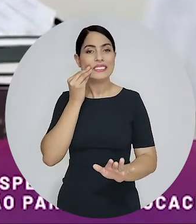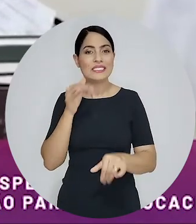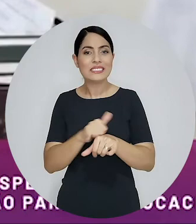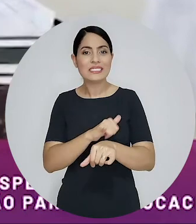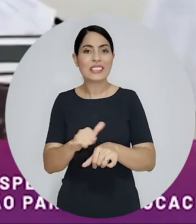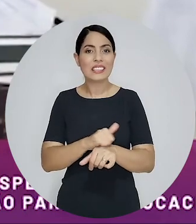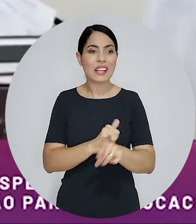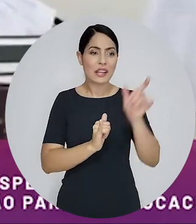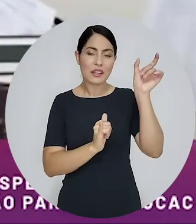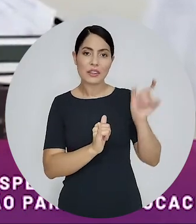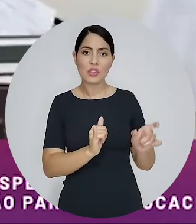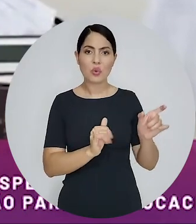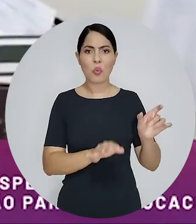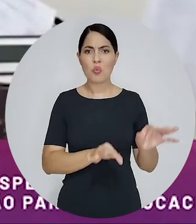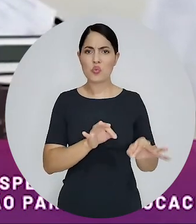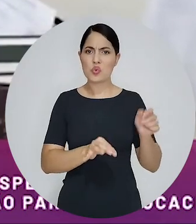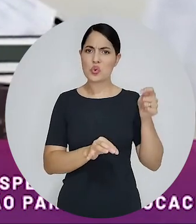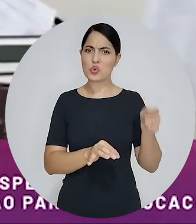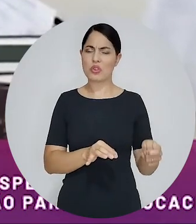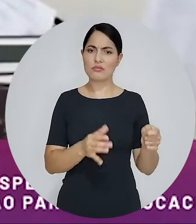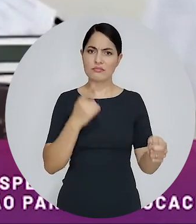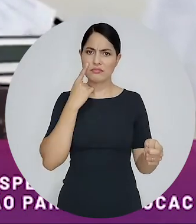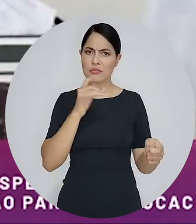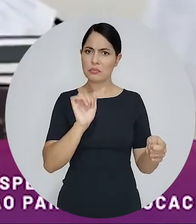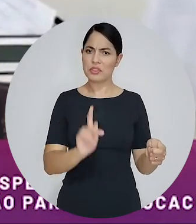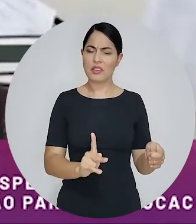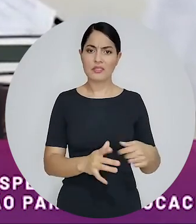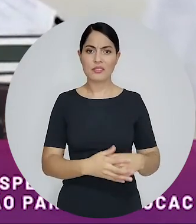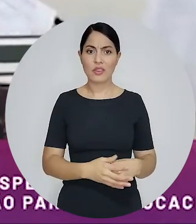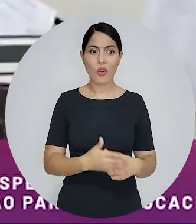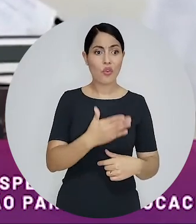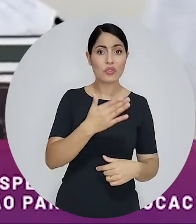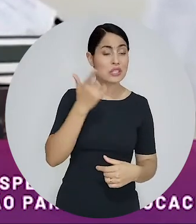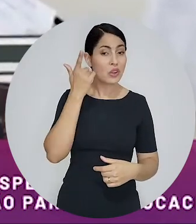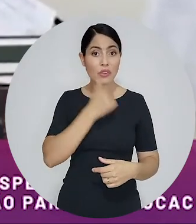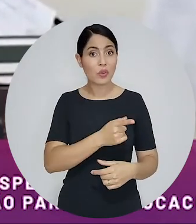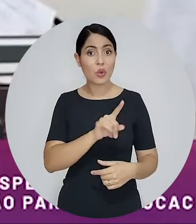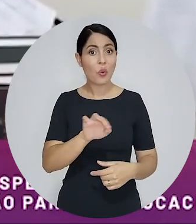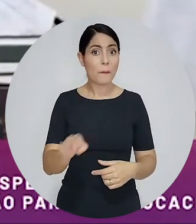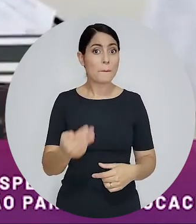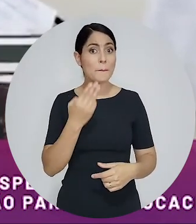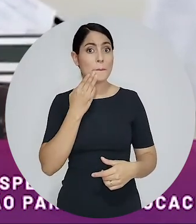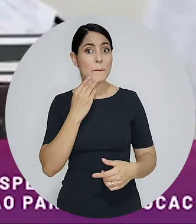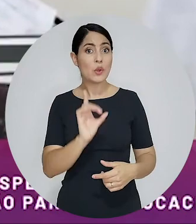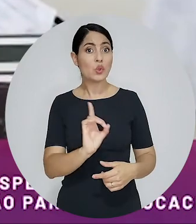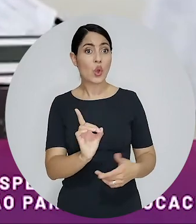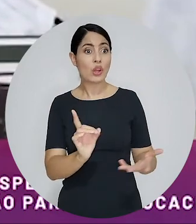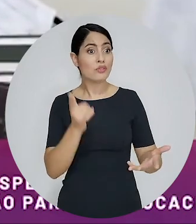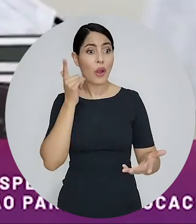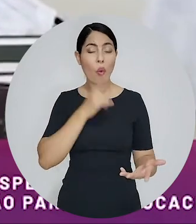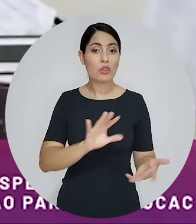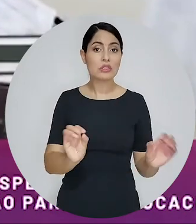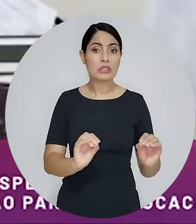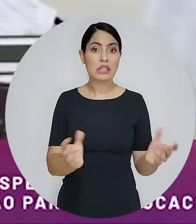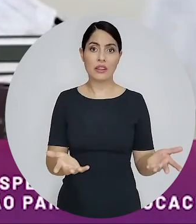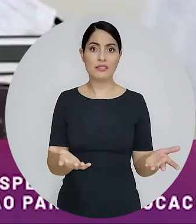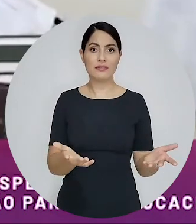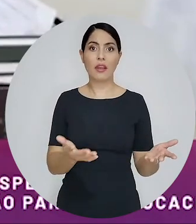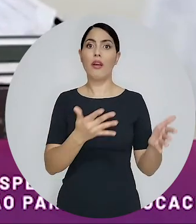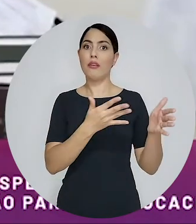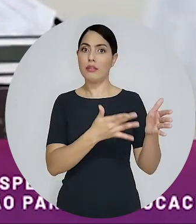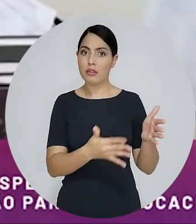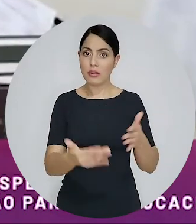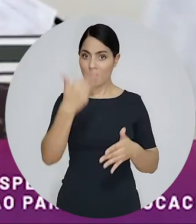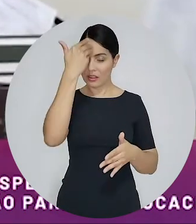de buscar um mediador que seja um juiz apresentado que diga para o cliente você está louco você não vai conseguir um milhão de dólares o máximo eu com